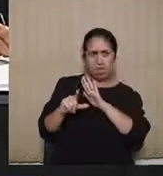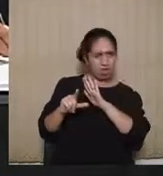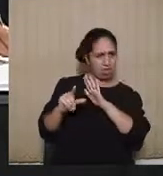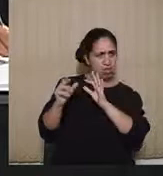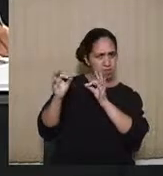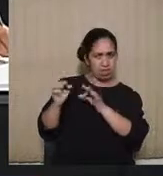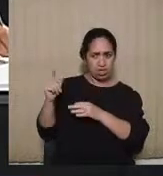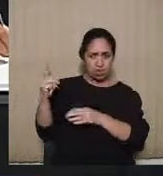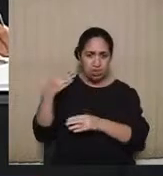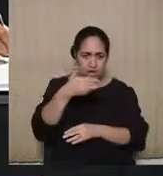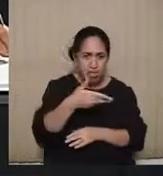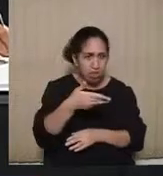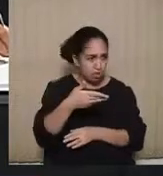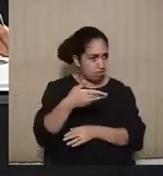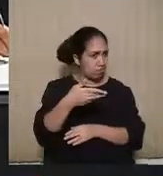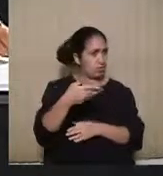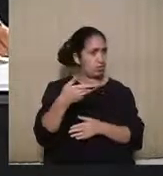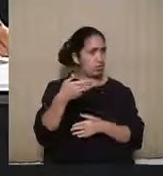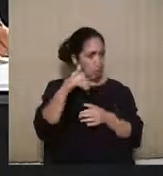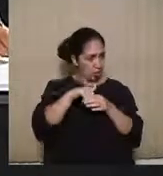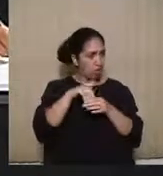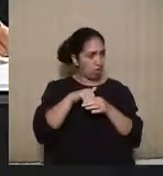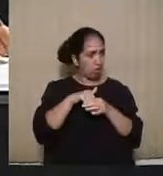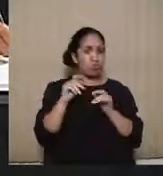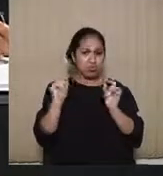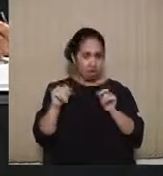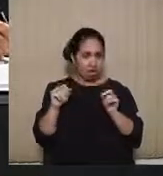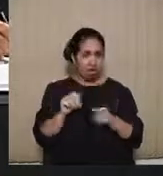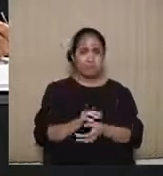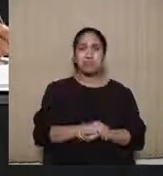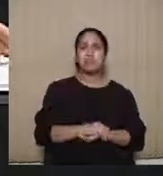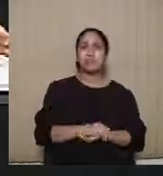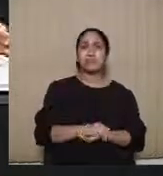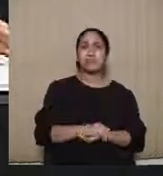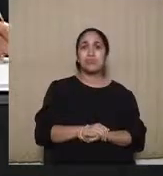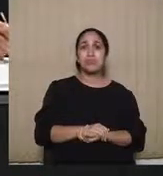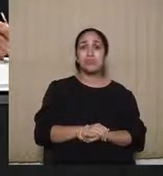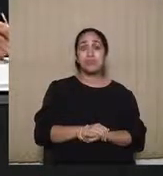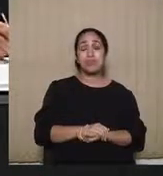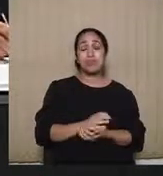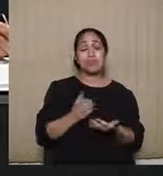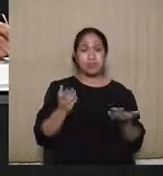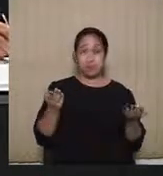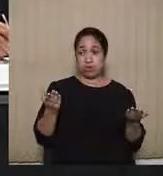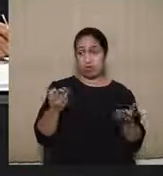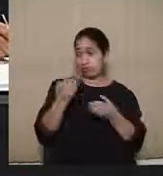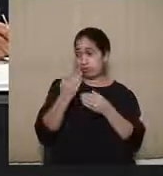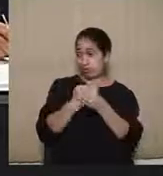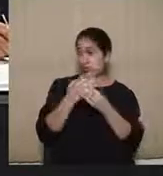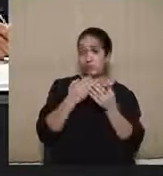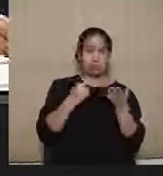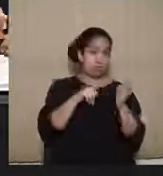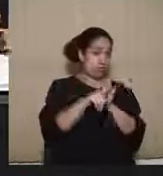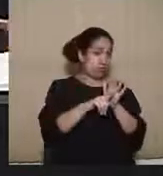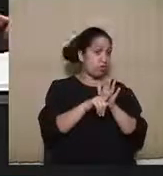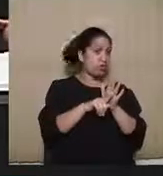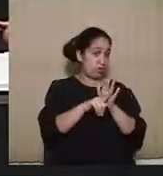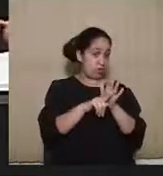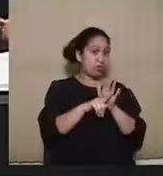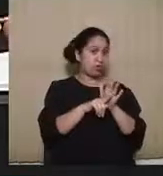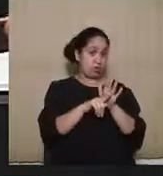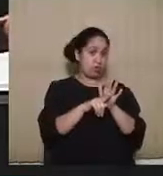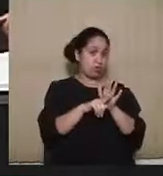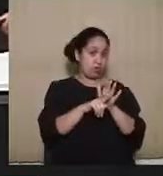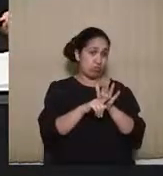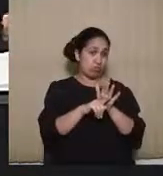e concorrer para o cargo eletivo? Bom, aqui eu acho que nós estamos diante de uma ação de investigação, quer dizer, de impugnação de